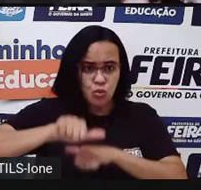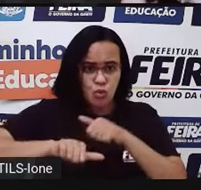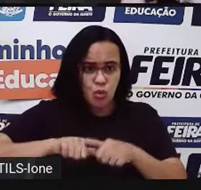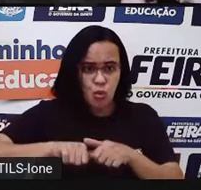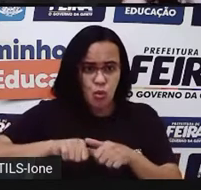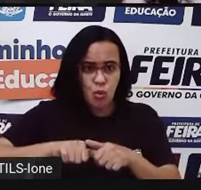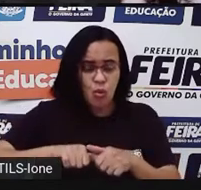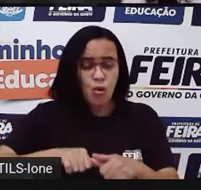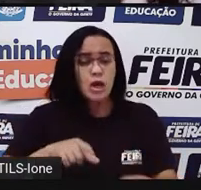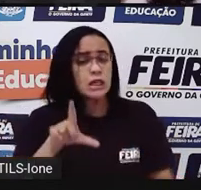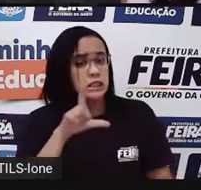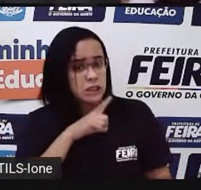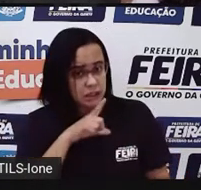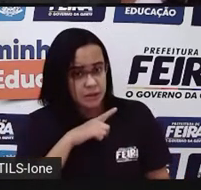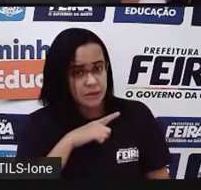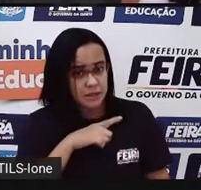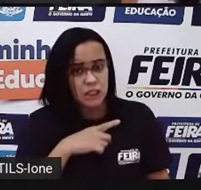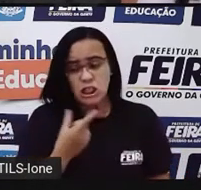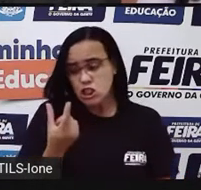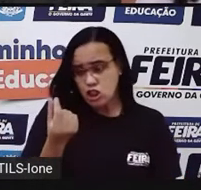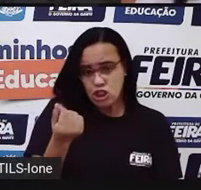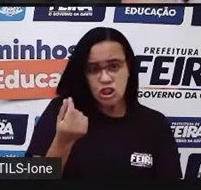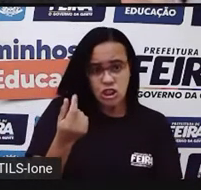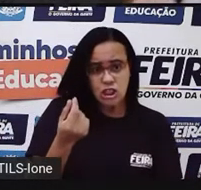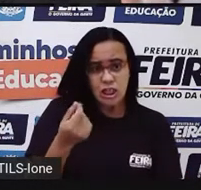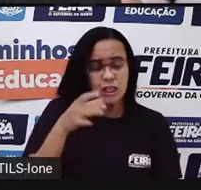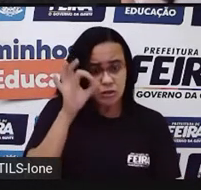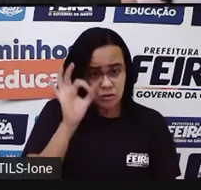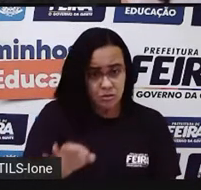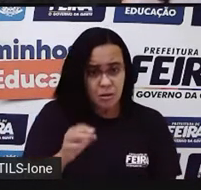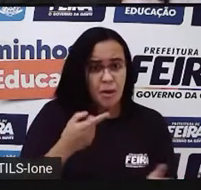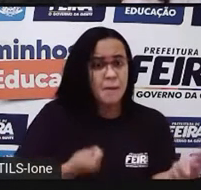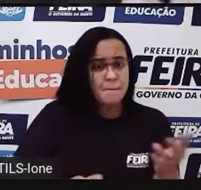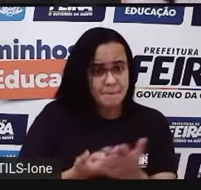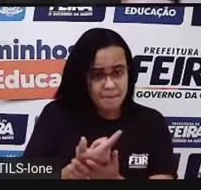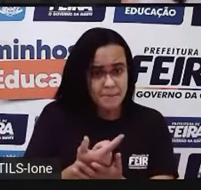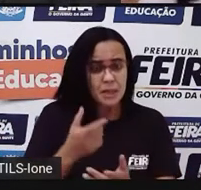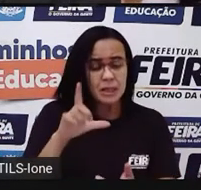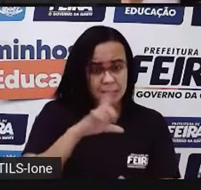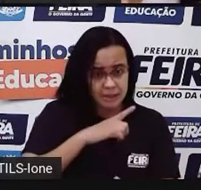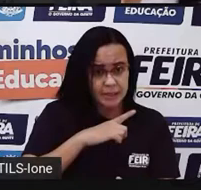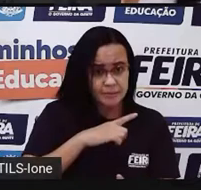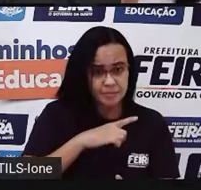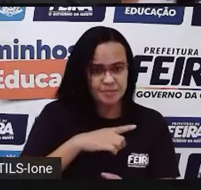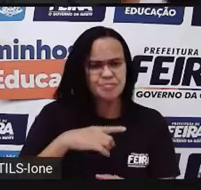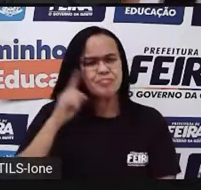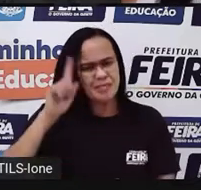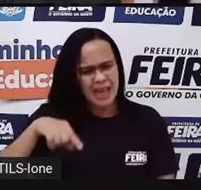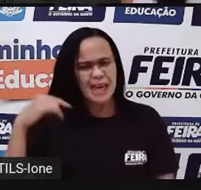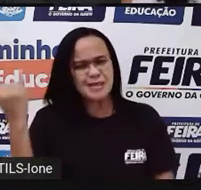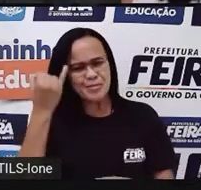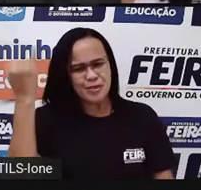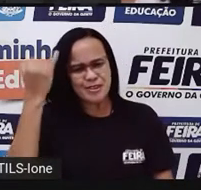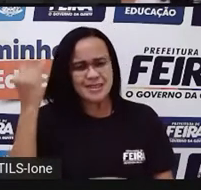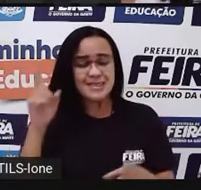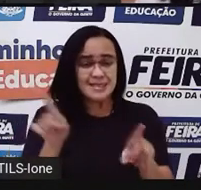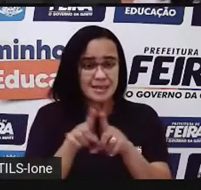pagar minhas compras, né? Então, é importante fazer isso, fazer esse planejamento das compras, beleza, gente?